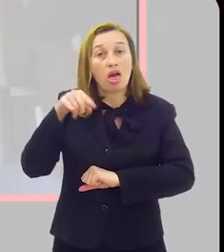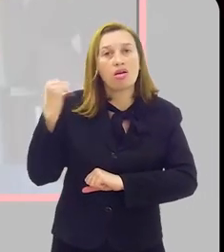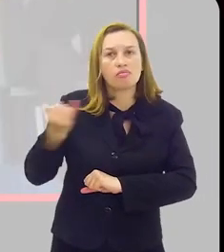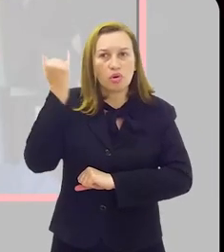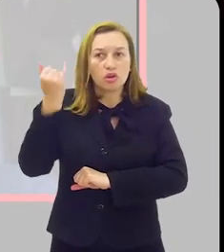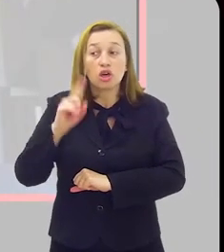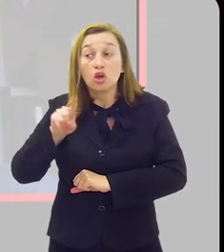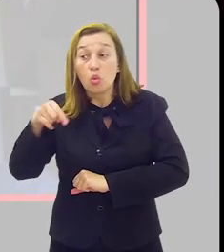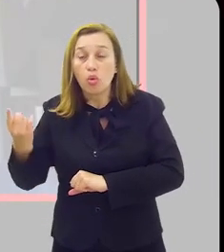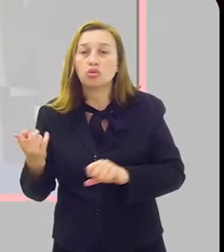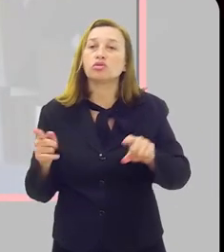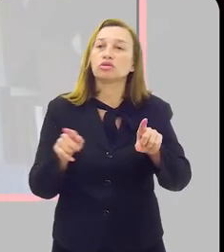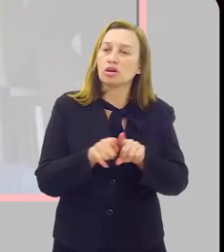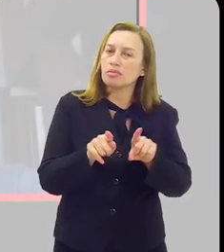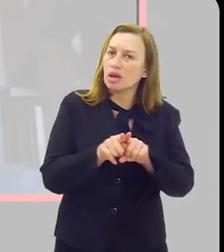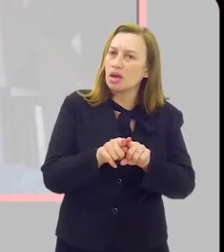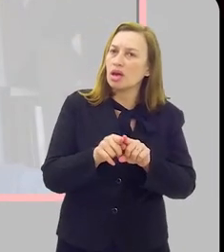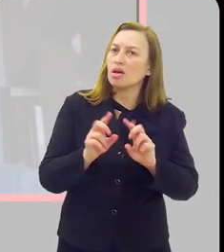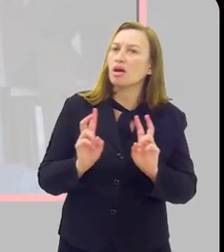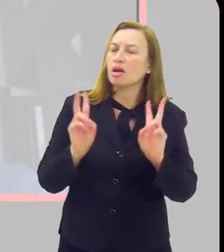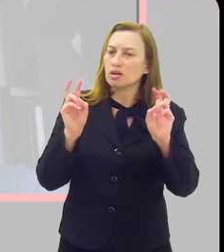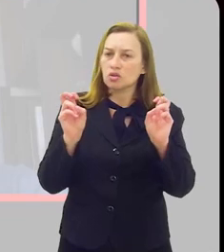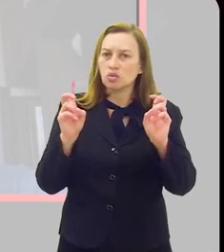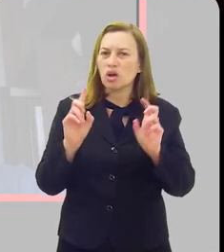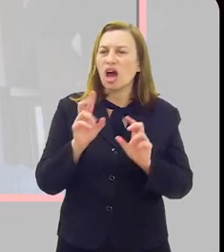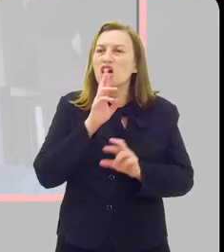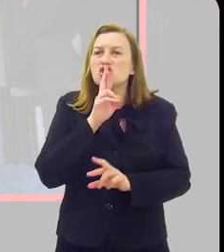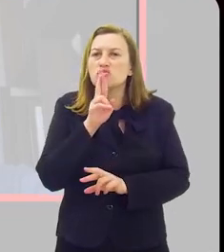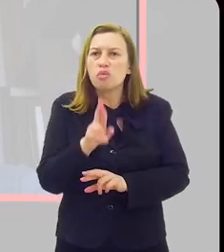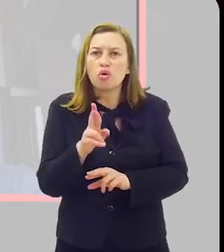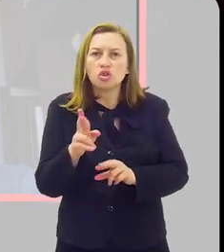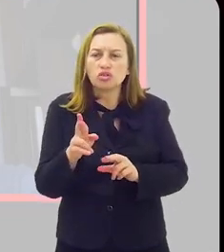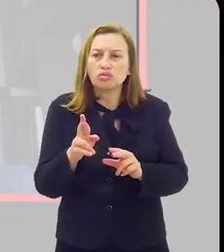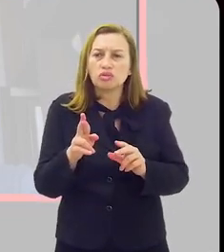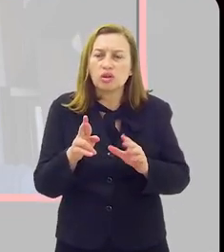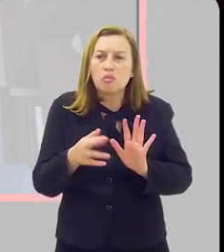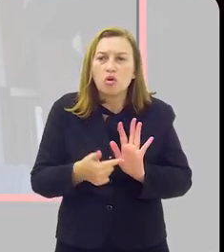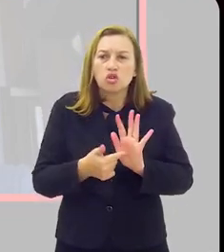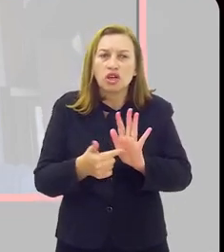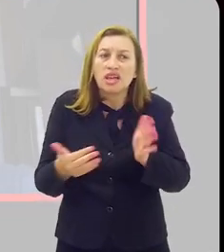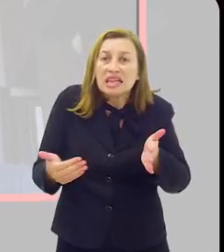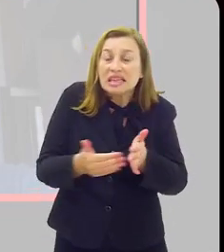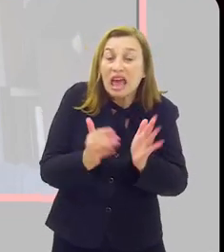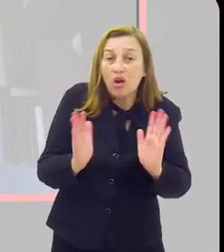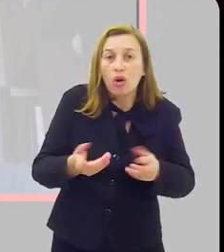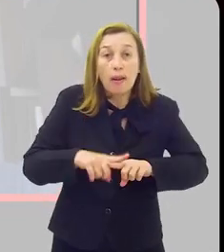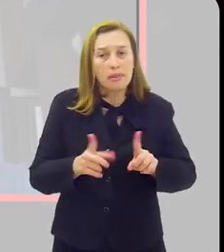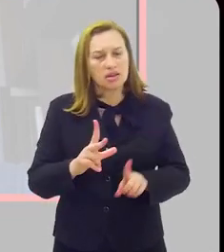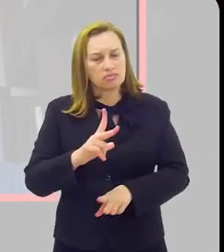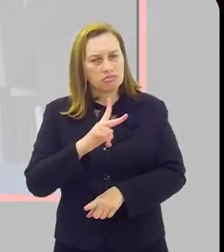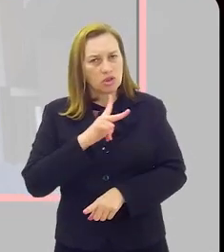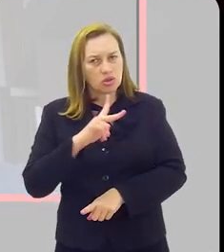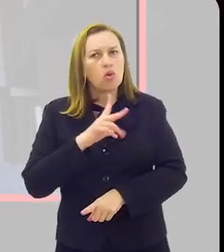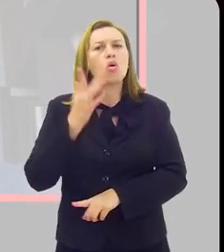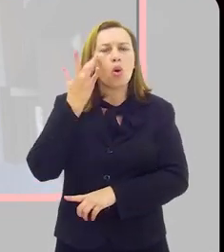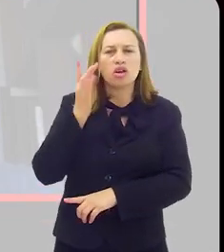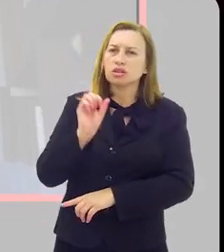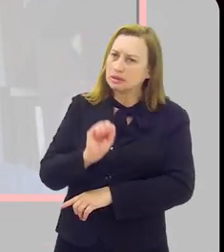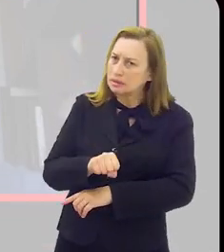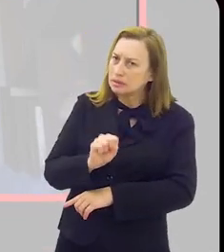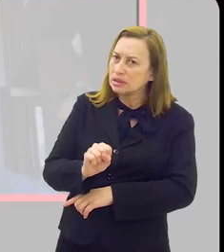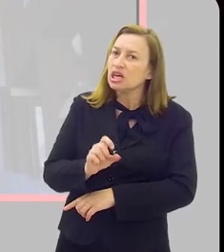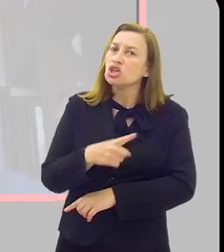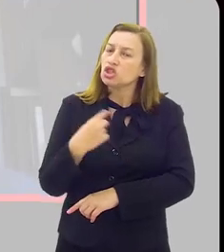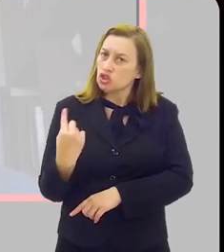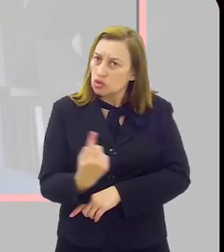E outra questão que se coloca, cuja resposta não está dada até o momento, mas, particularmente, eu acho que sim,